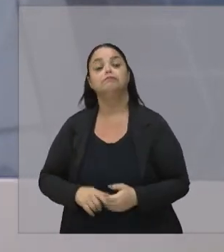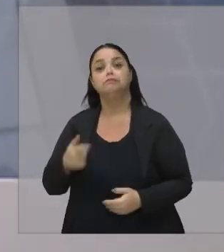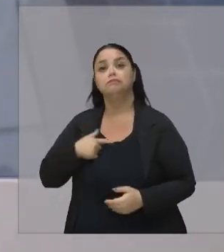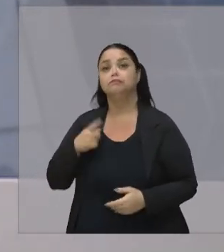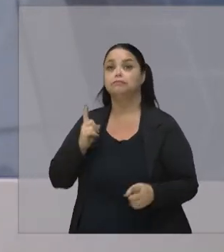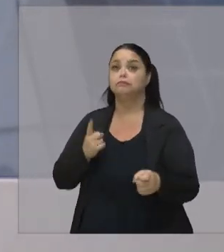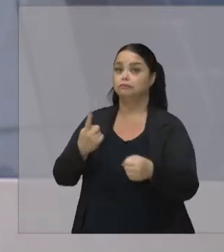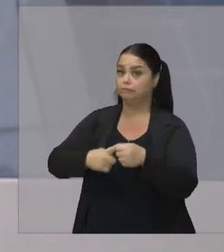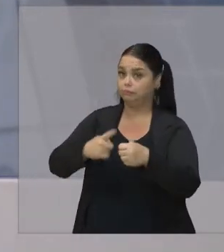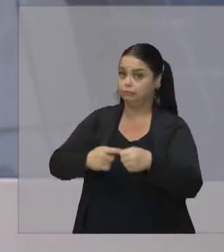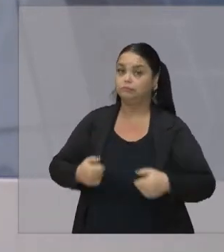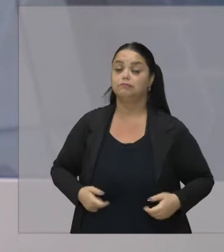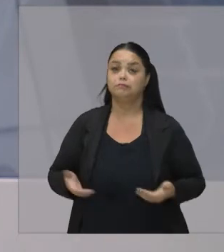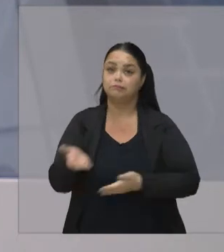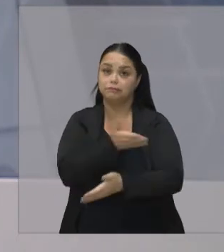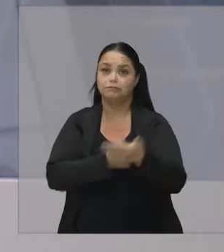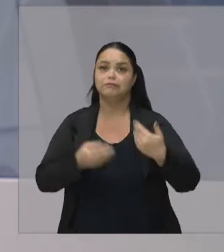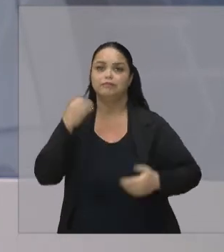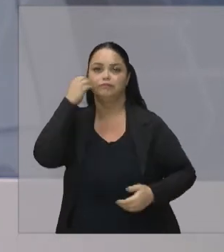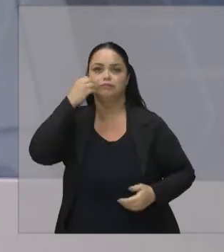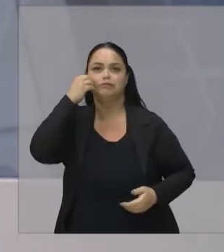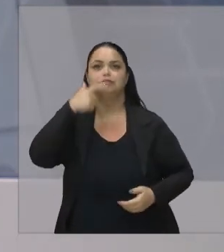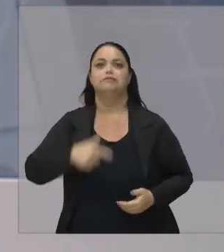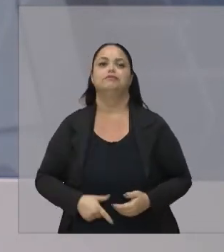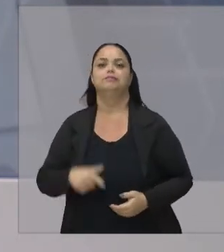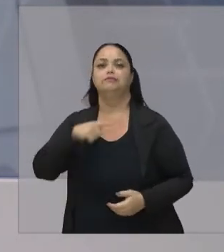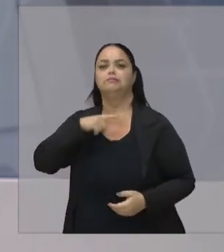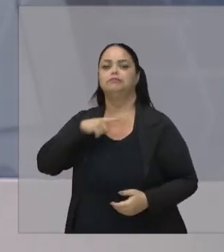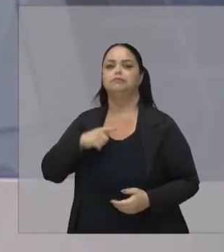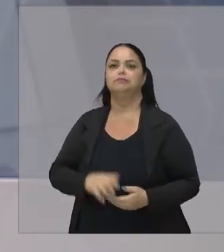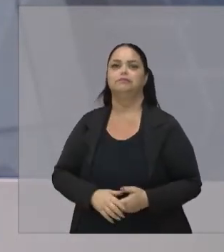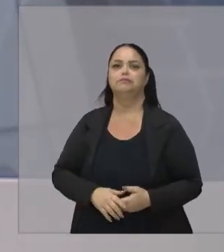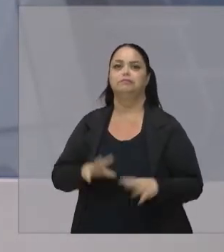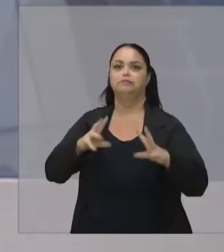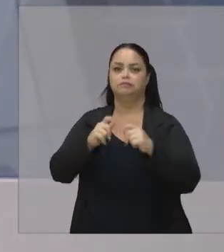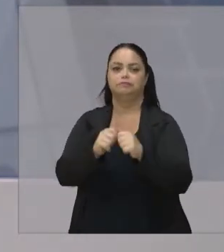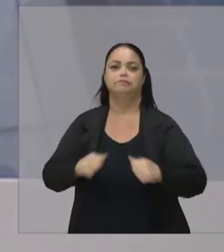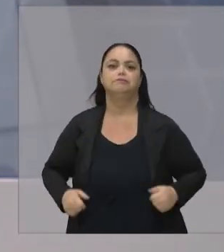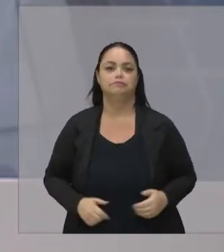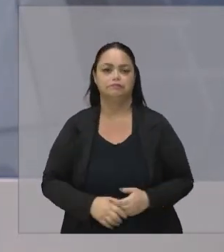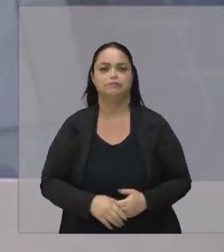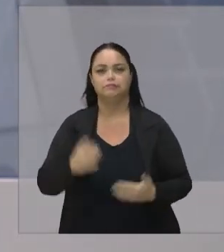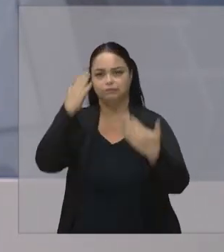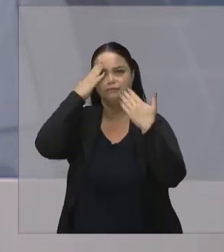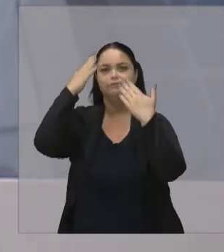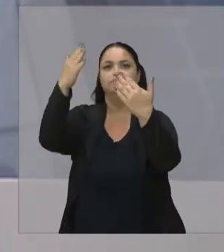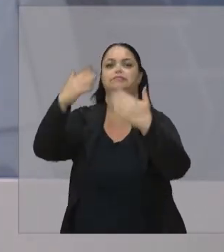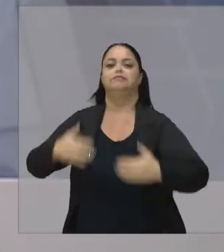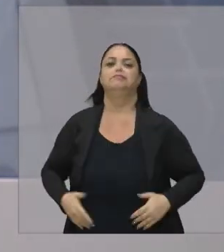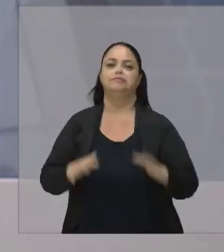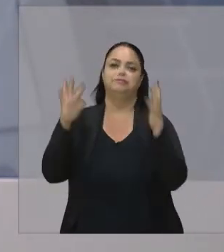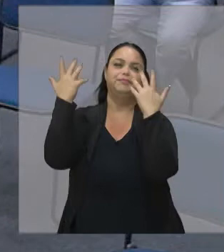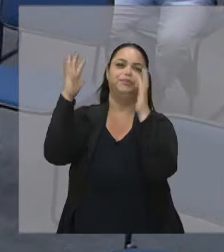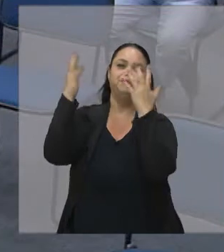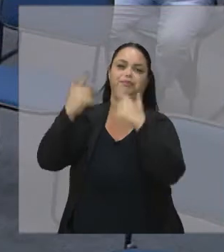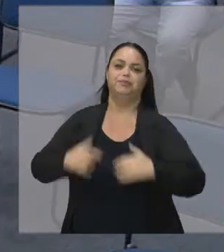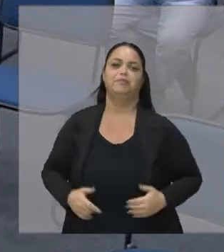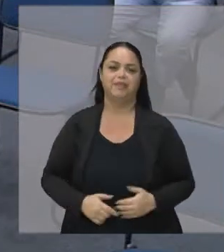cidade Também Para a gente Trocar essa experiência Que eu tenho certeza Que vai ser rica Para todos Muito obrigada E parabéns